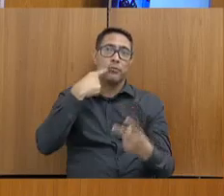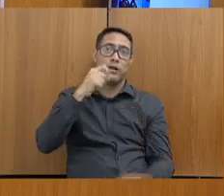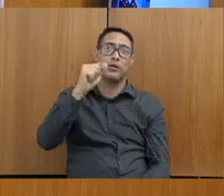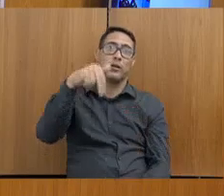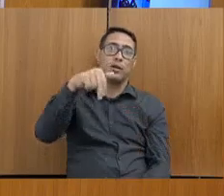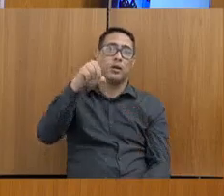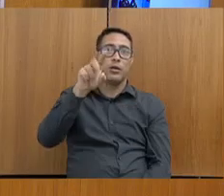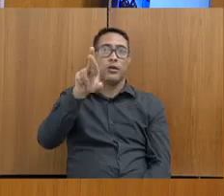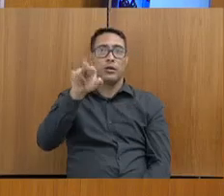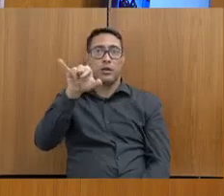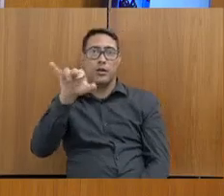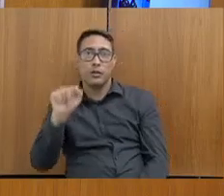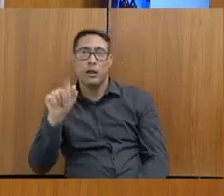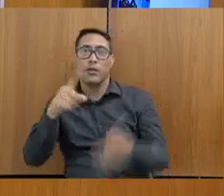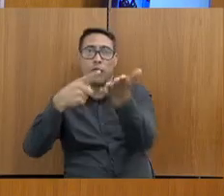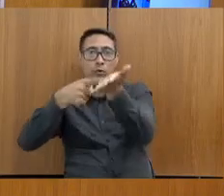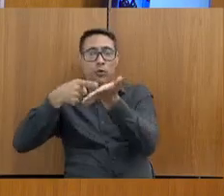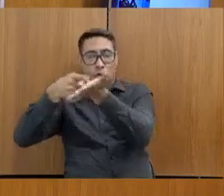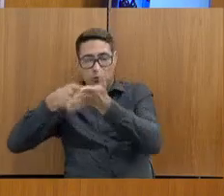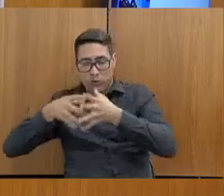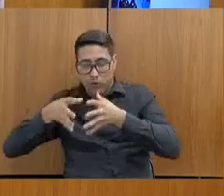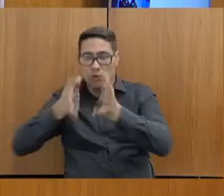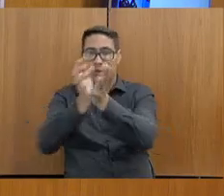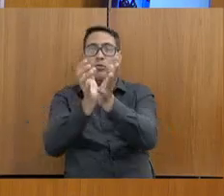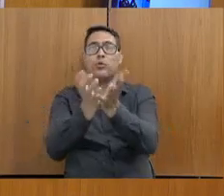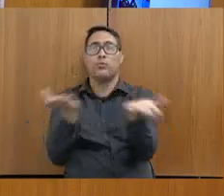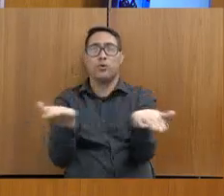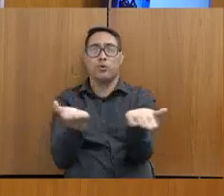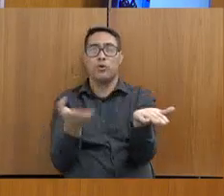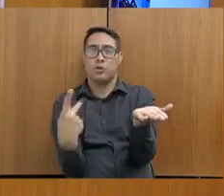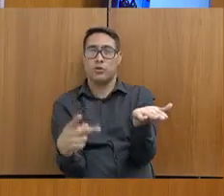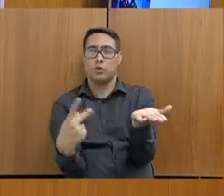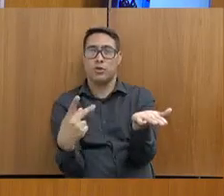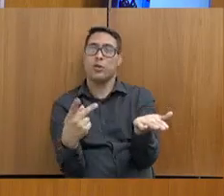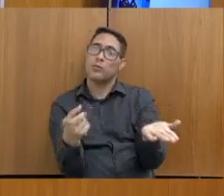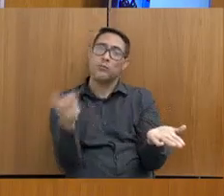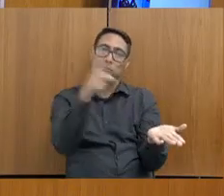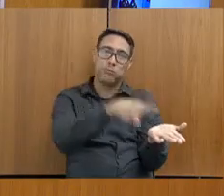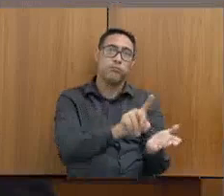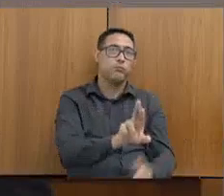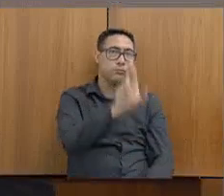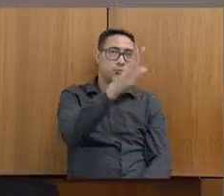que também é a comissão convidada dos trabalhos de hoje. O senhor tem a palavra novamente.